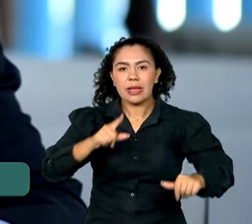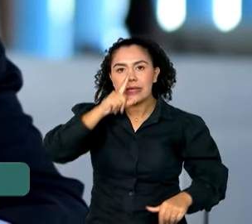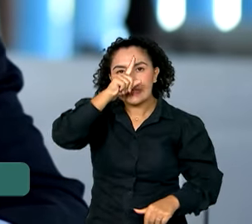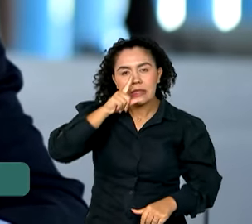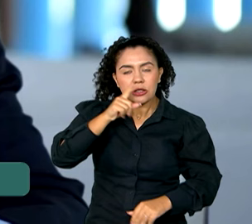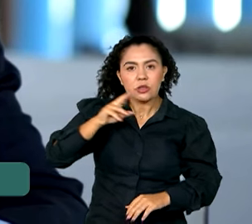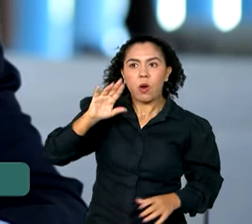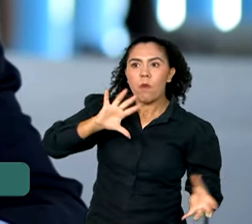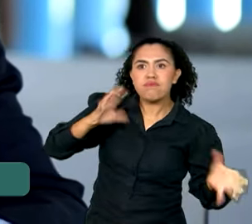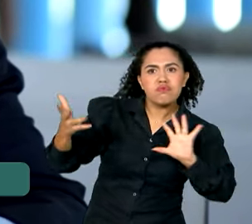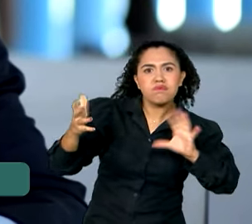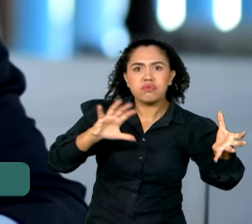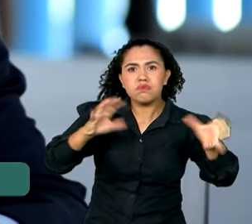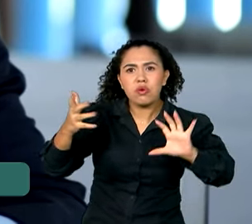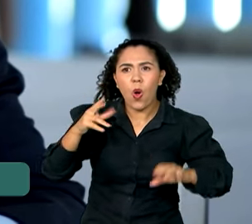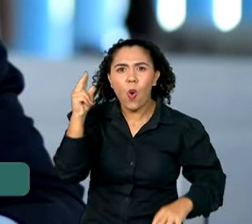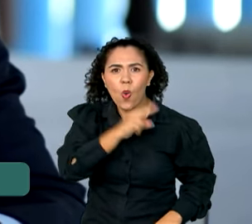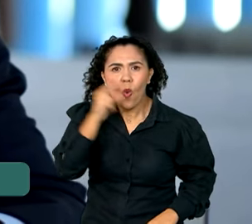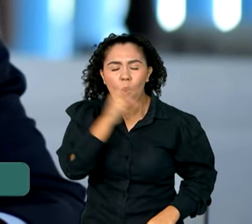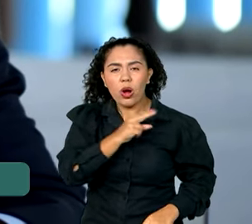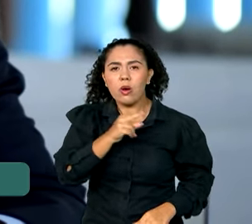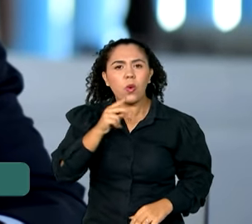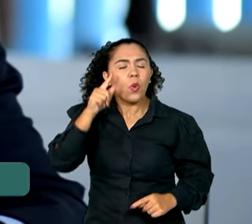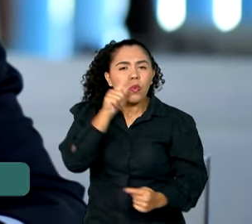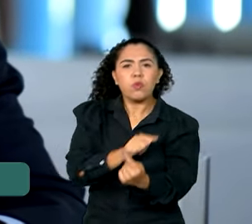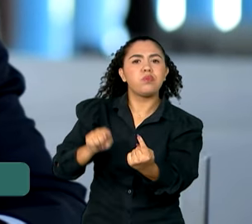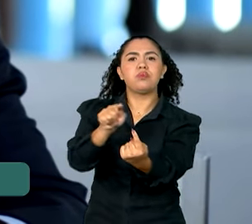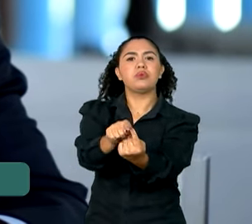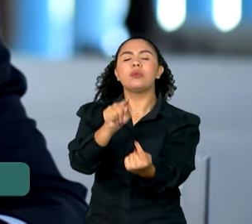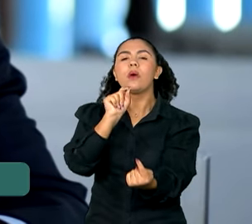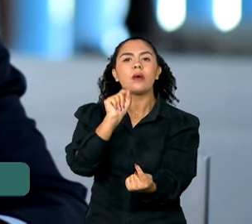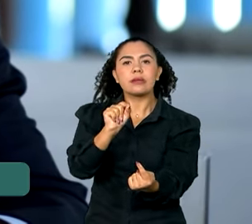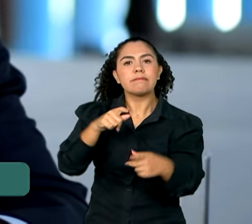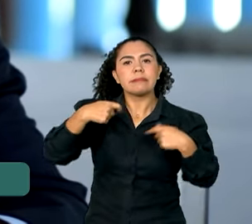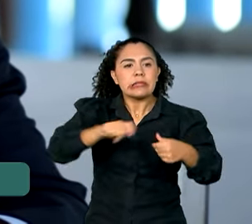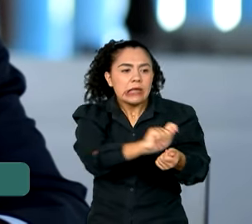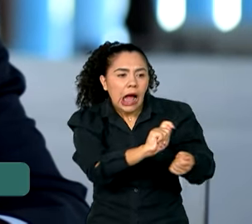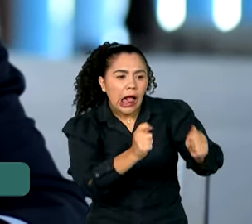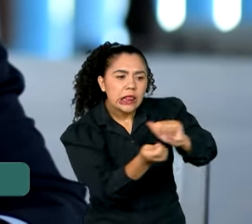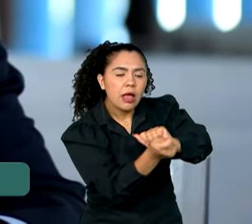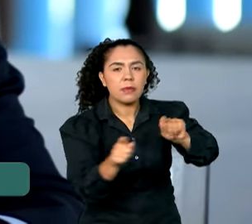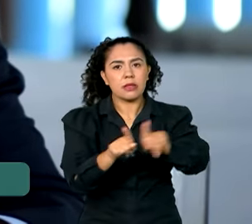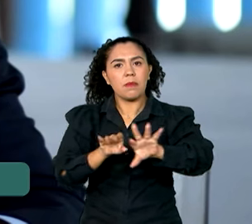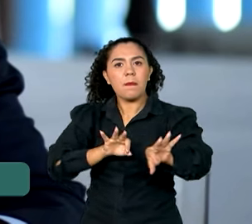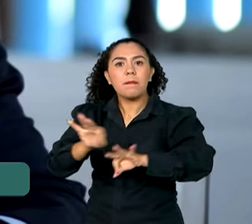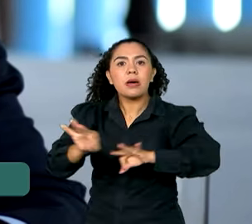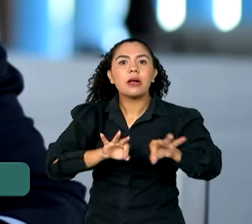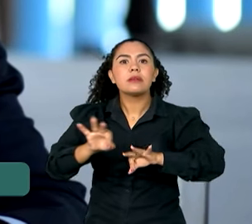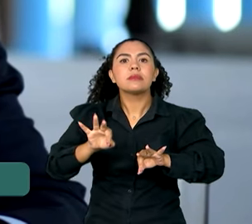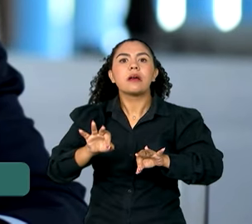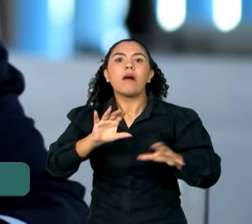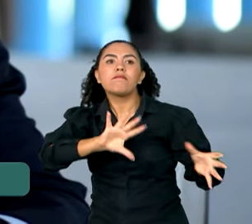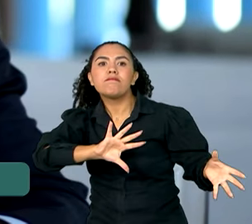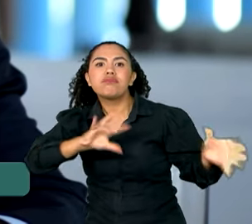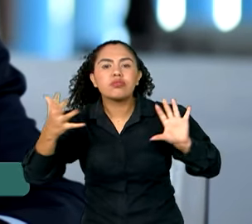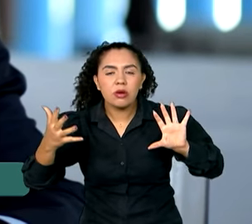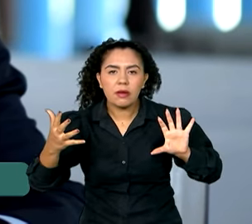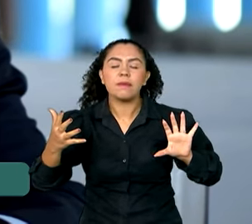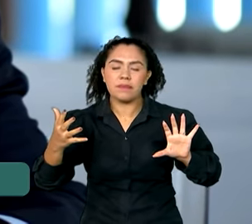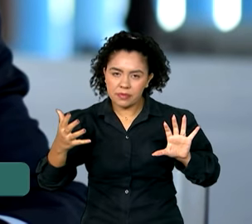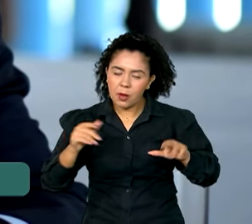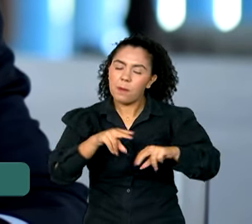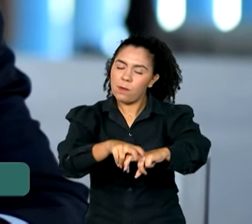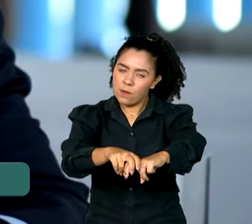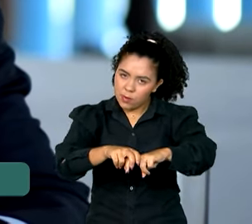extremos. Nosso foco precisa ser adaptação e preparação para o enfrentamento deste fenômeno. Por isso,